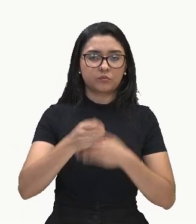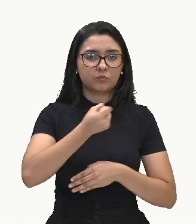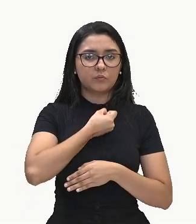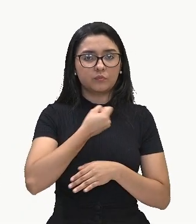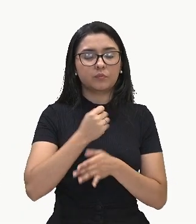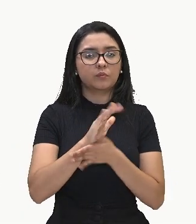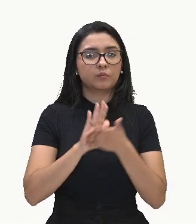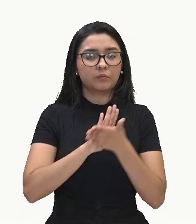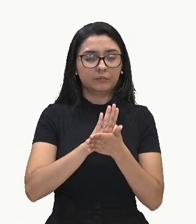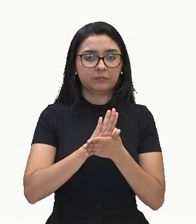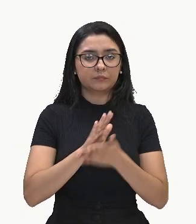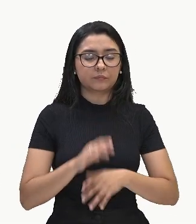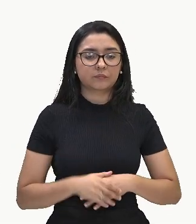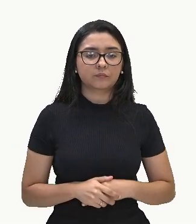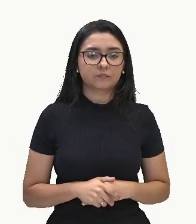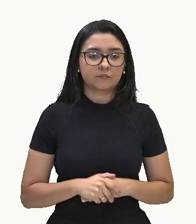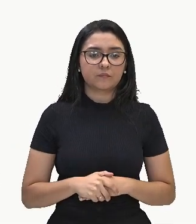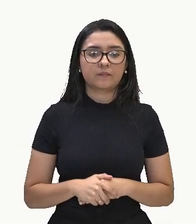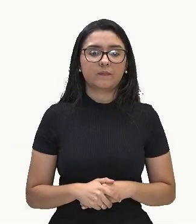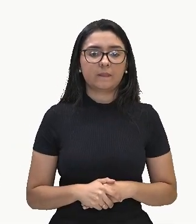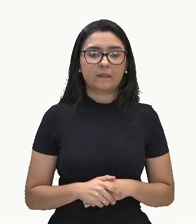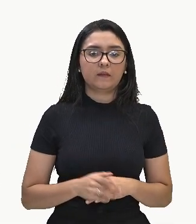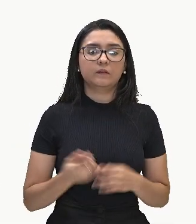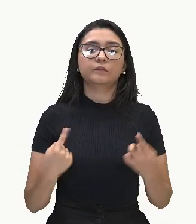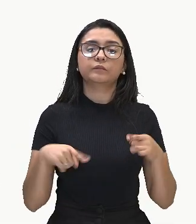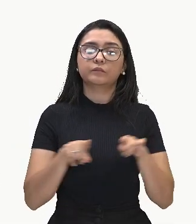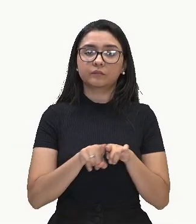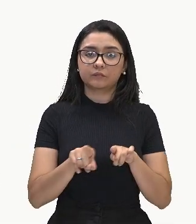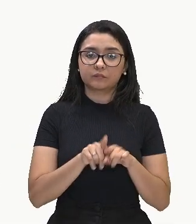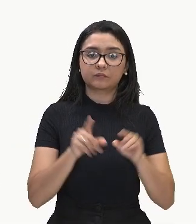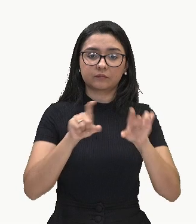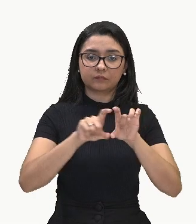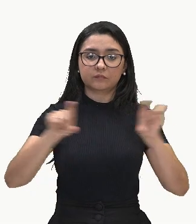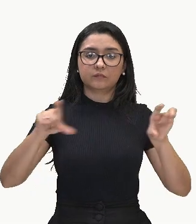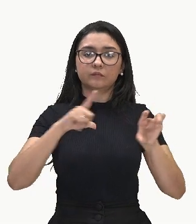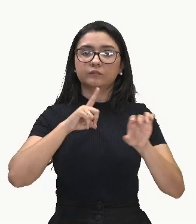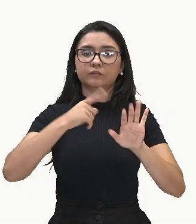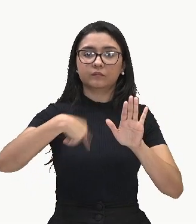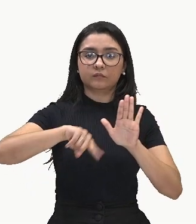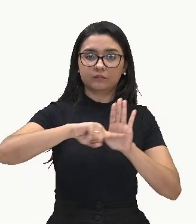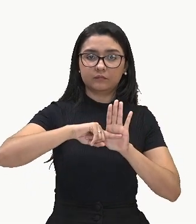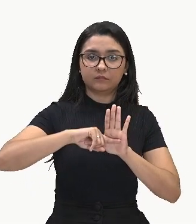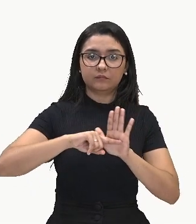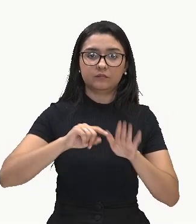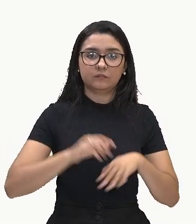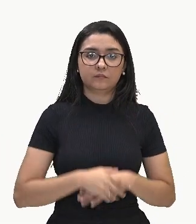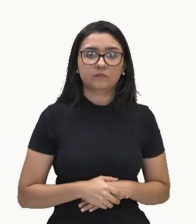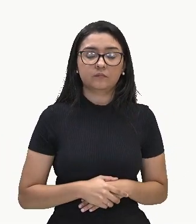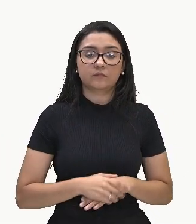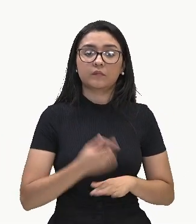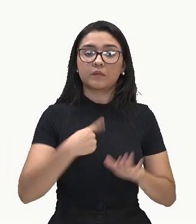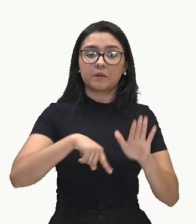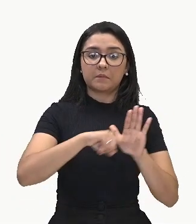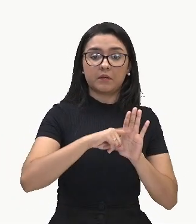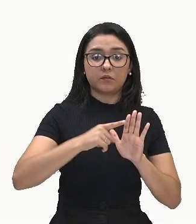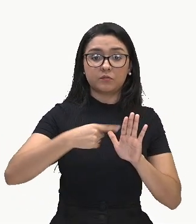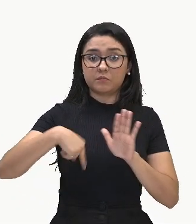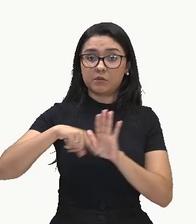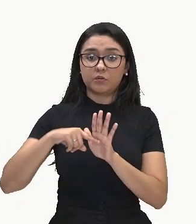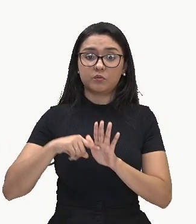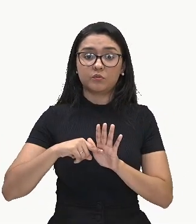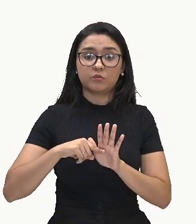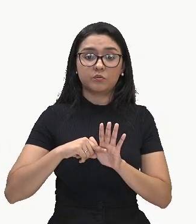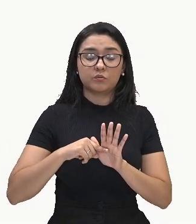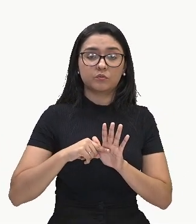E aqui, ó, também tem um menos. Então, menos menos 1. Aqui é como se eu estivesse